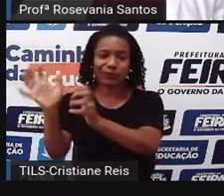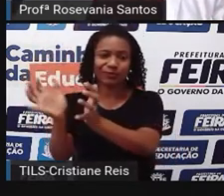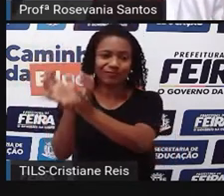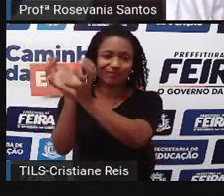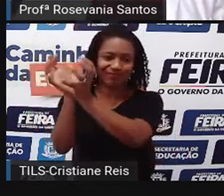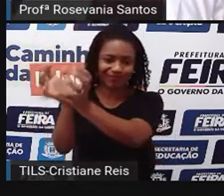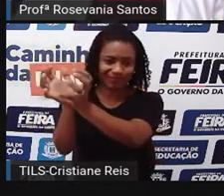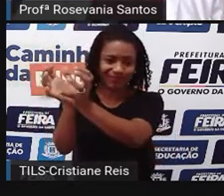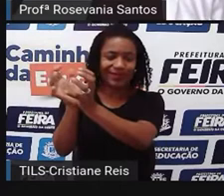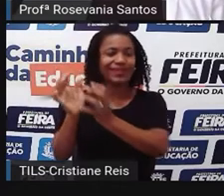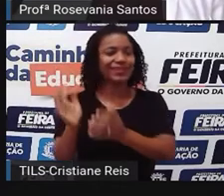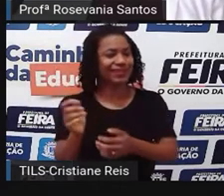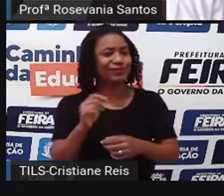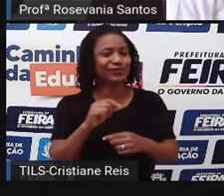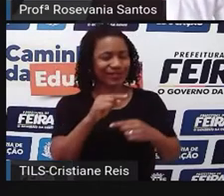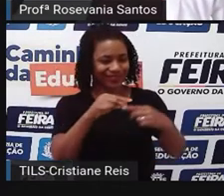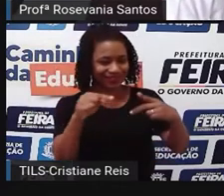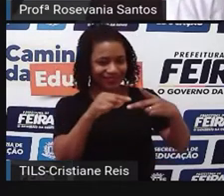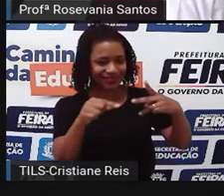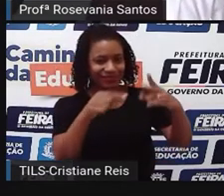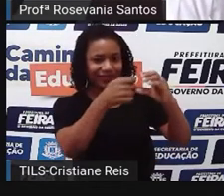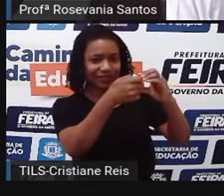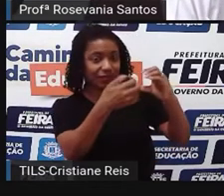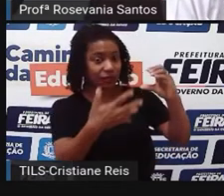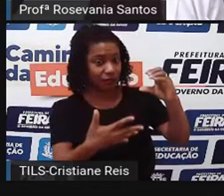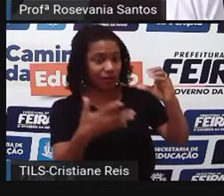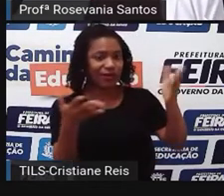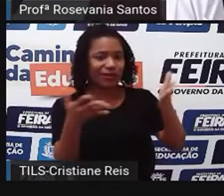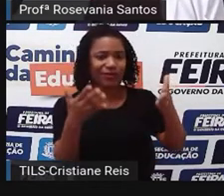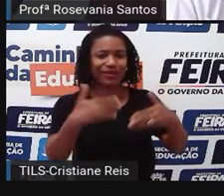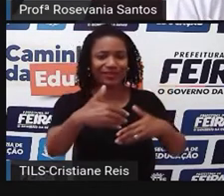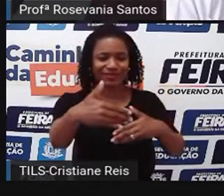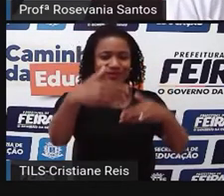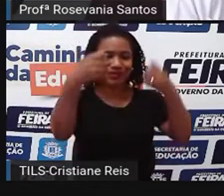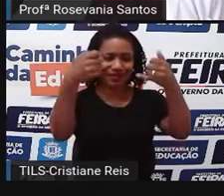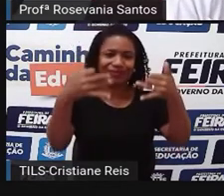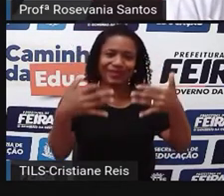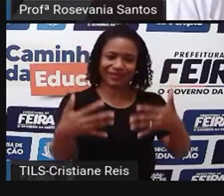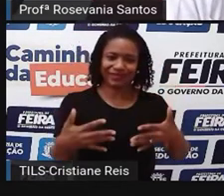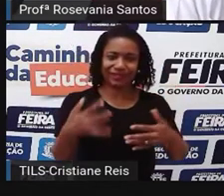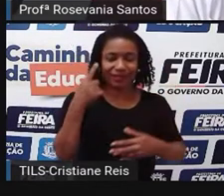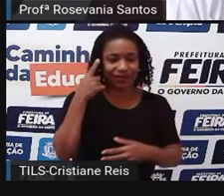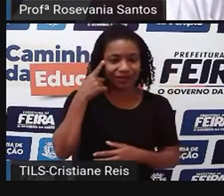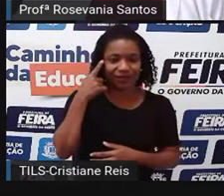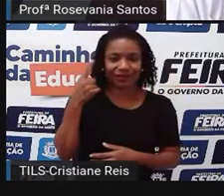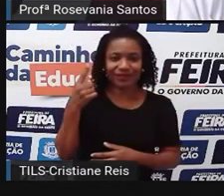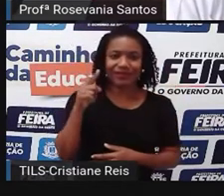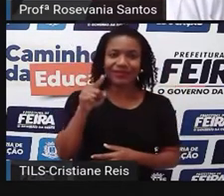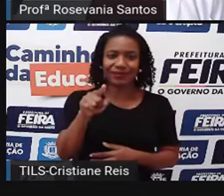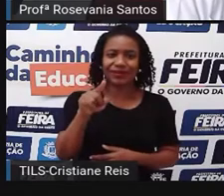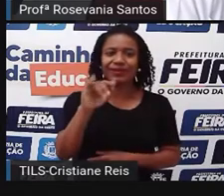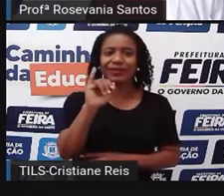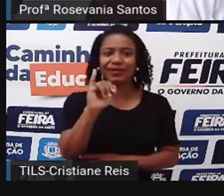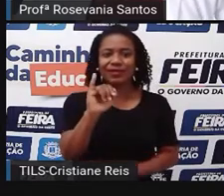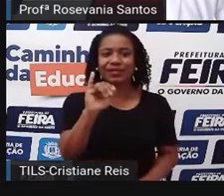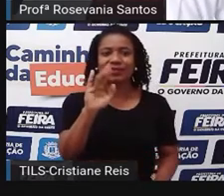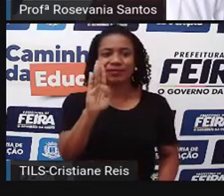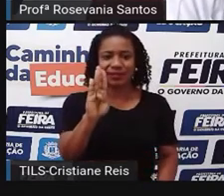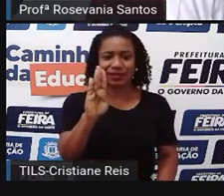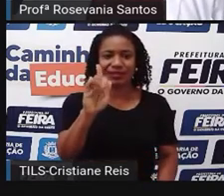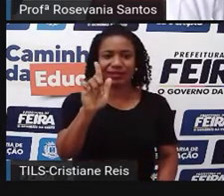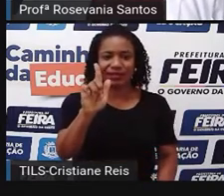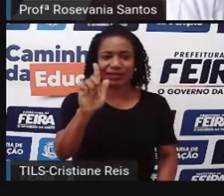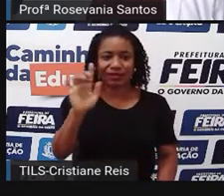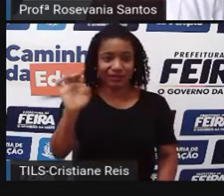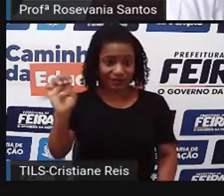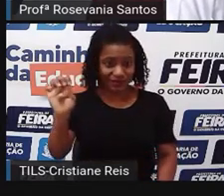Já que você já entendeu quais são esses critérios, então vamos lá. Aqui o IBGE, né? Só para a gente ver agora o que foi, agora que a já entendeu,